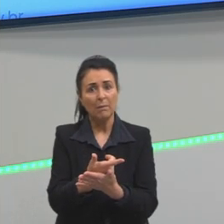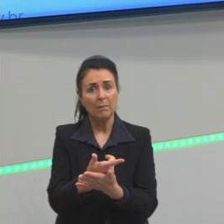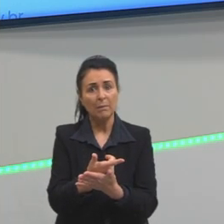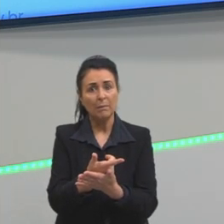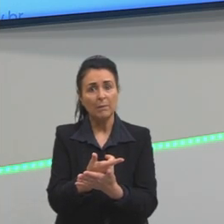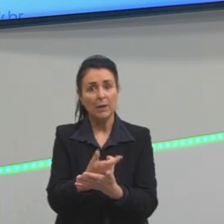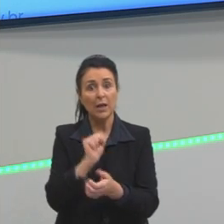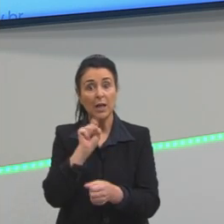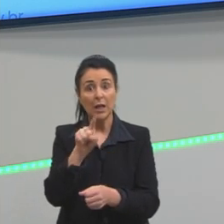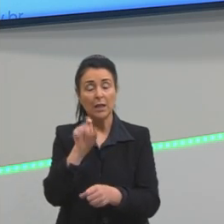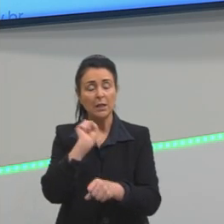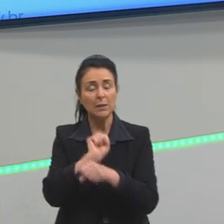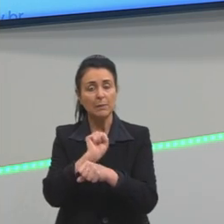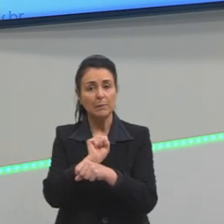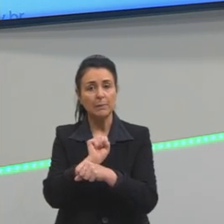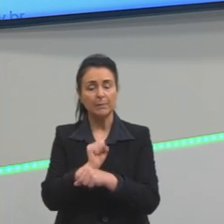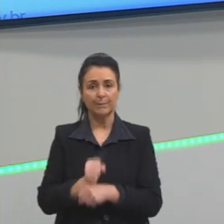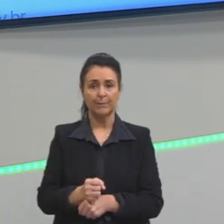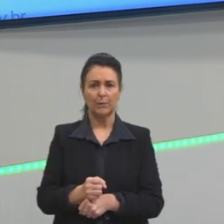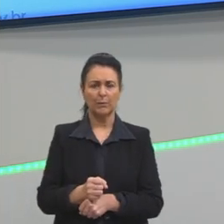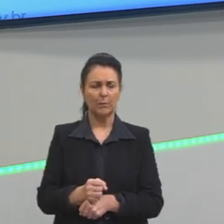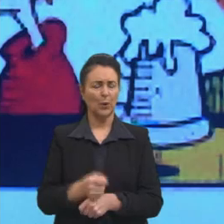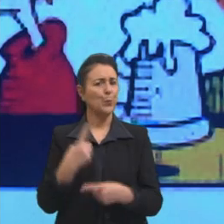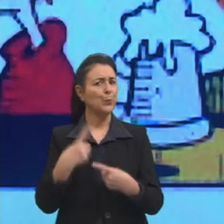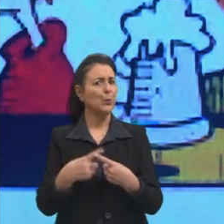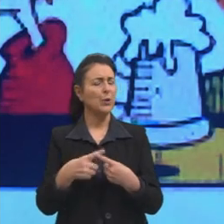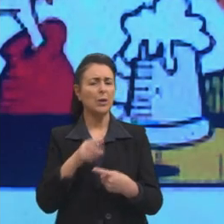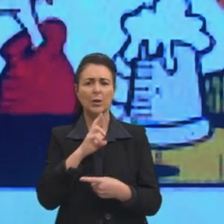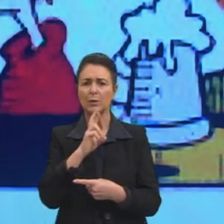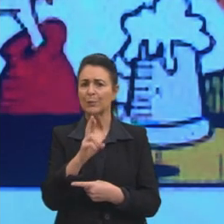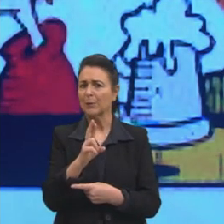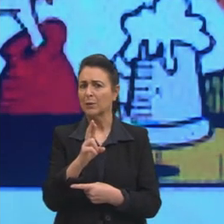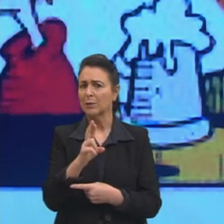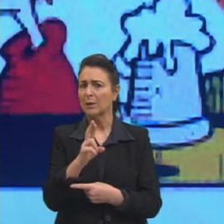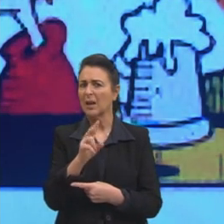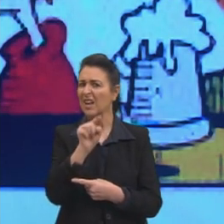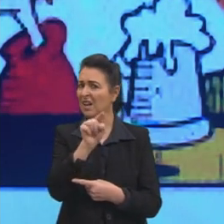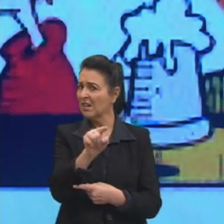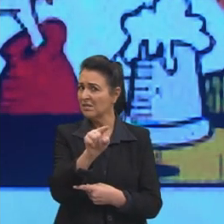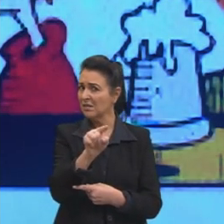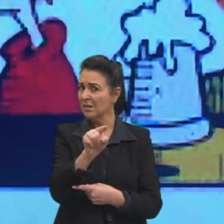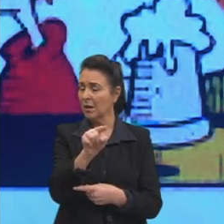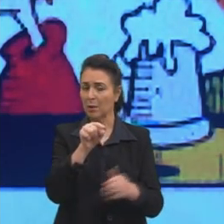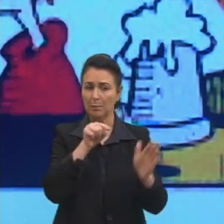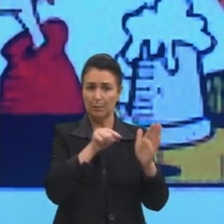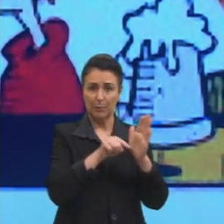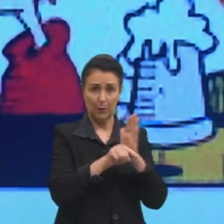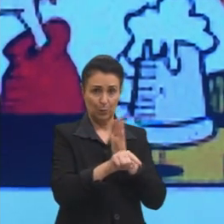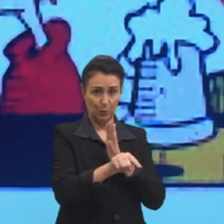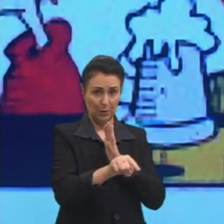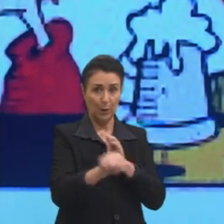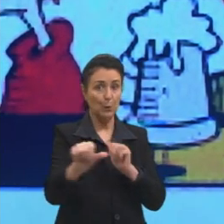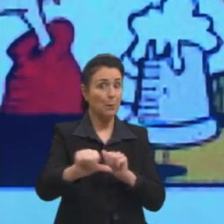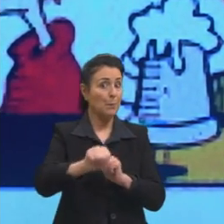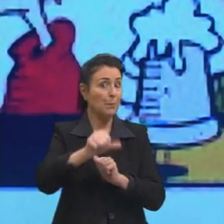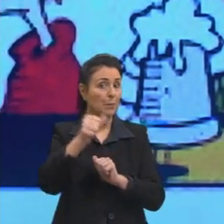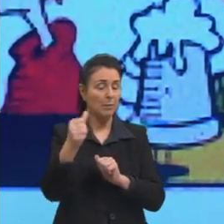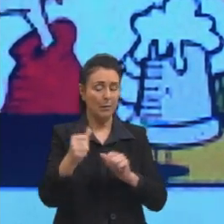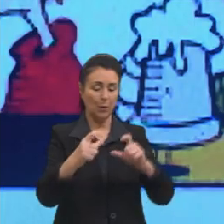dá essa resposta aqui para a pergunta feita lá no nosso primeiro quadrinho? Quando ele está falando